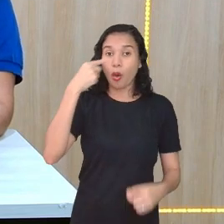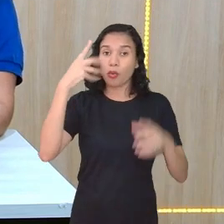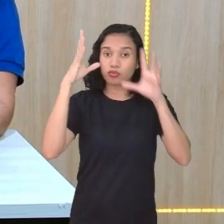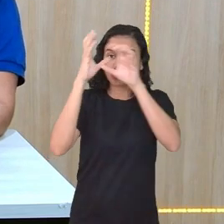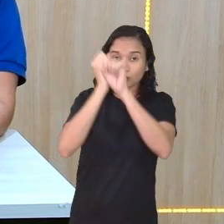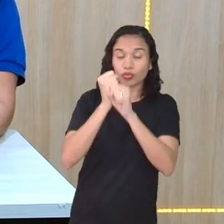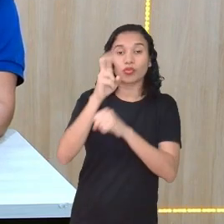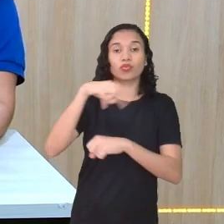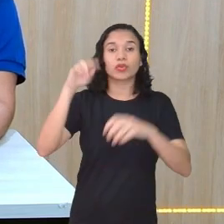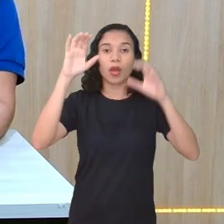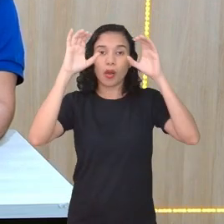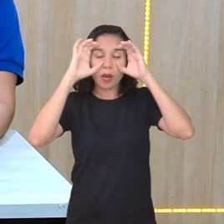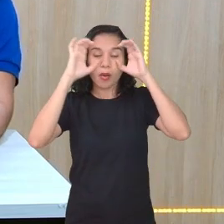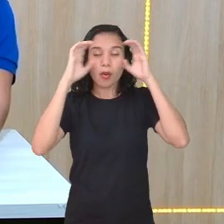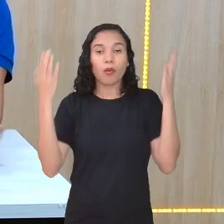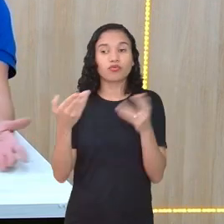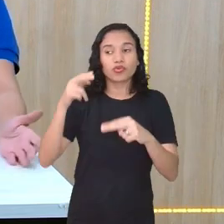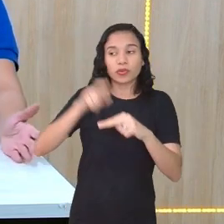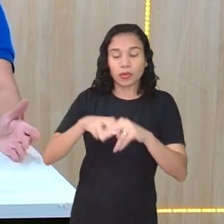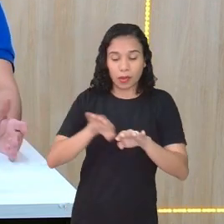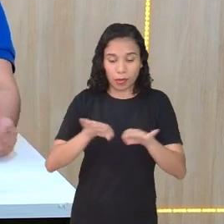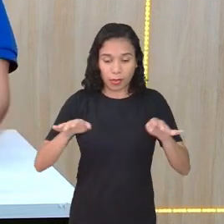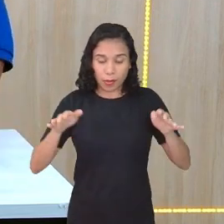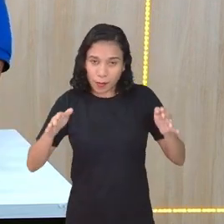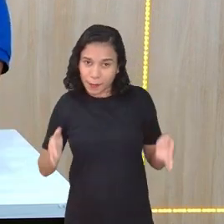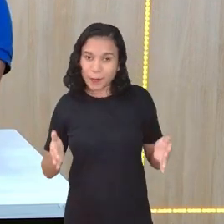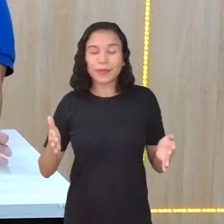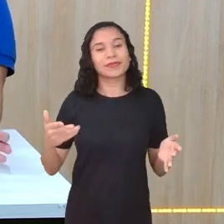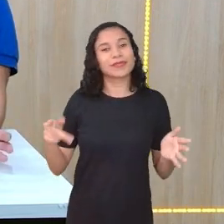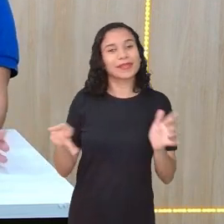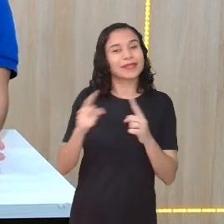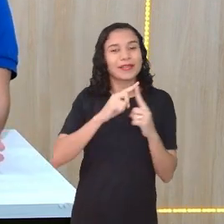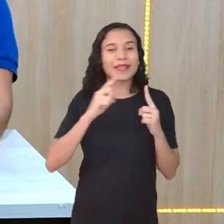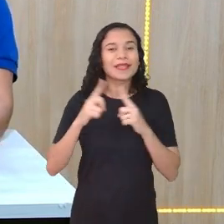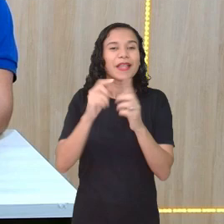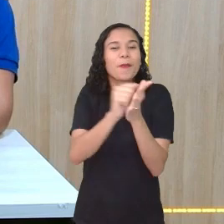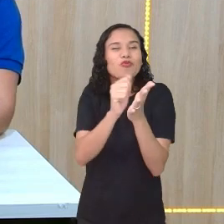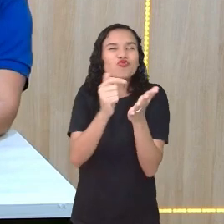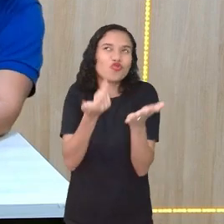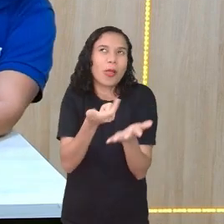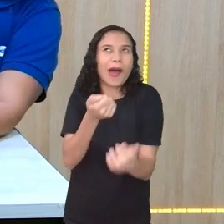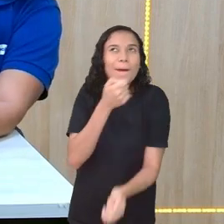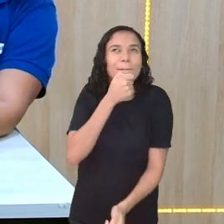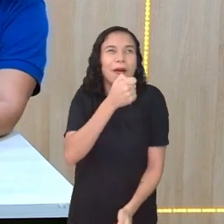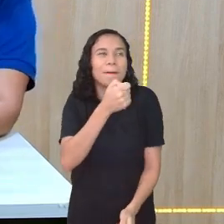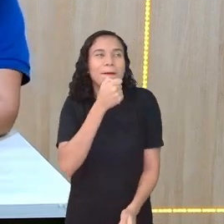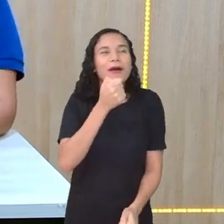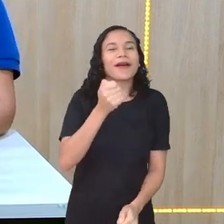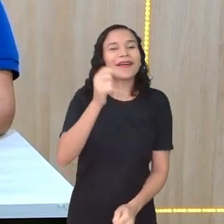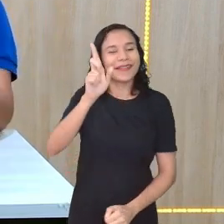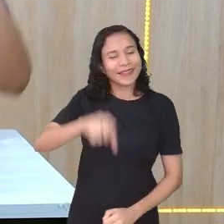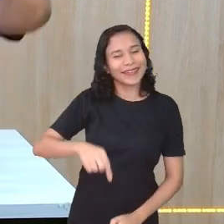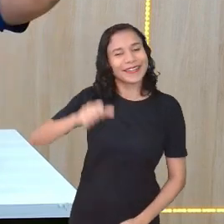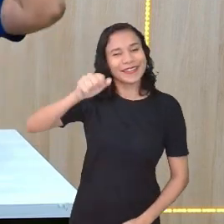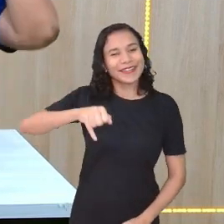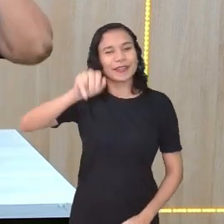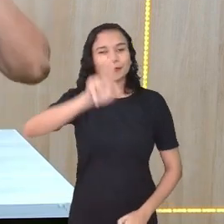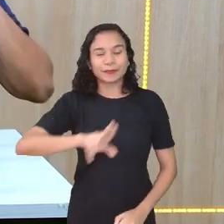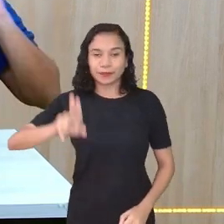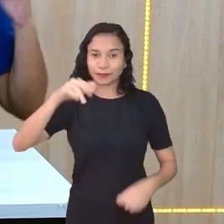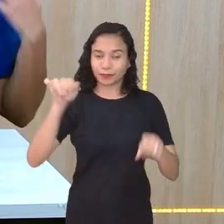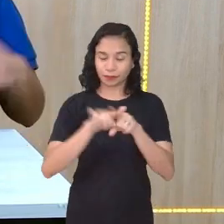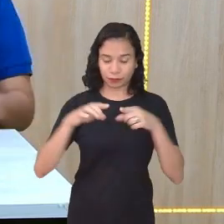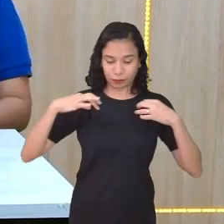óculos arredondados, estou hoje sentada numa mesa, nesse estilo assim, jornalzinho, né? E estou usando